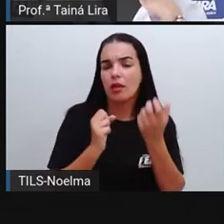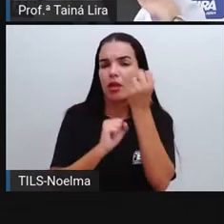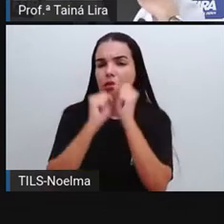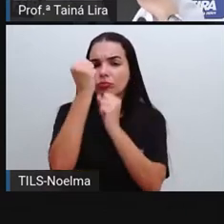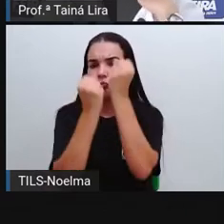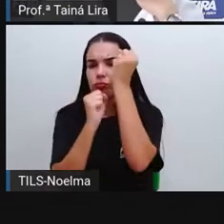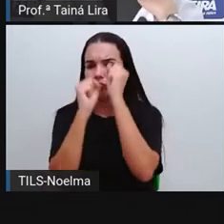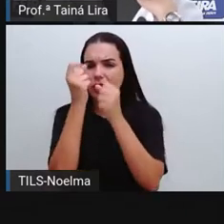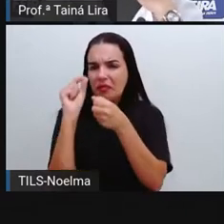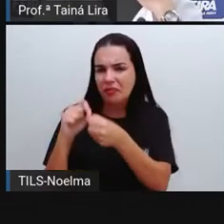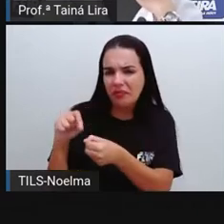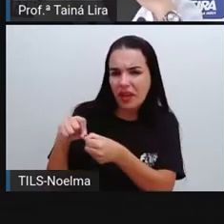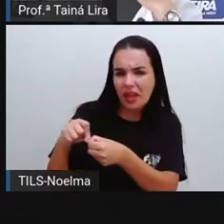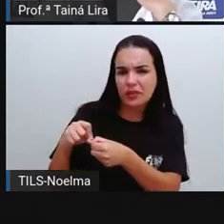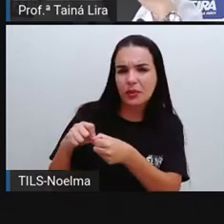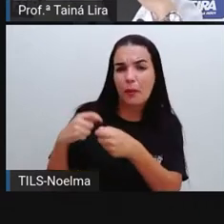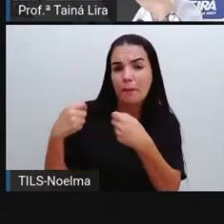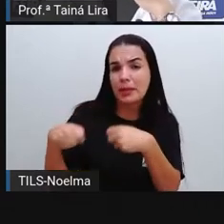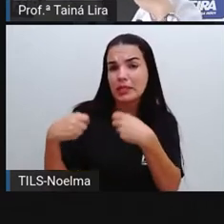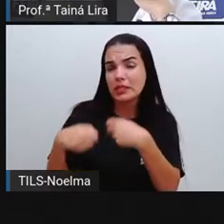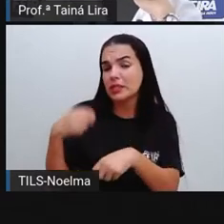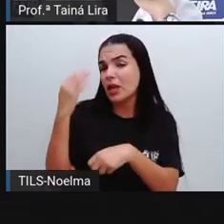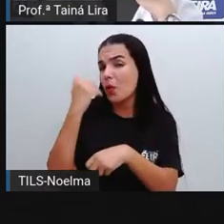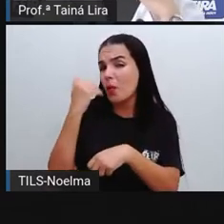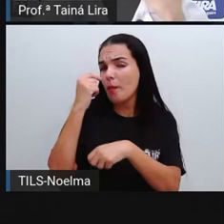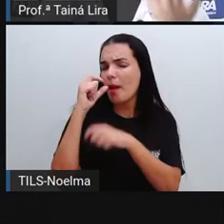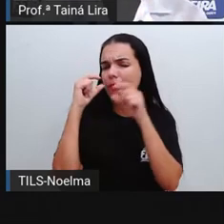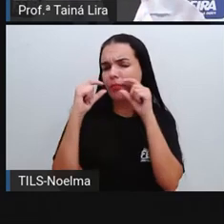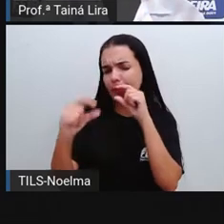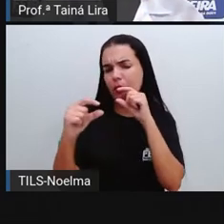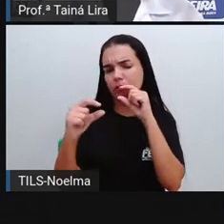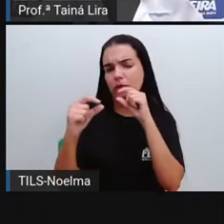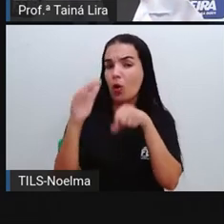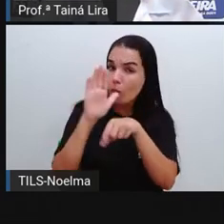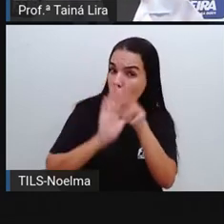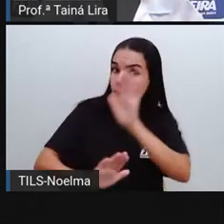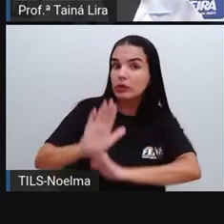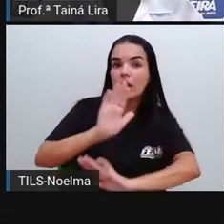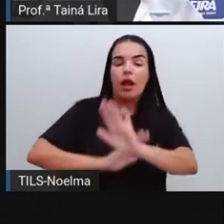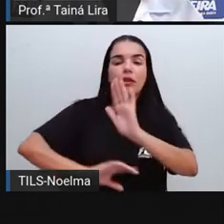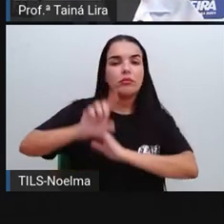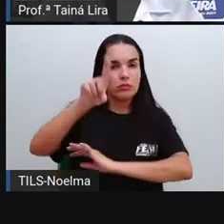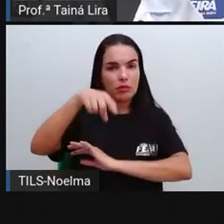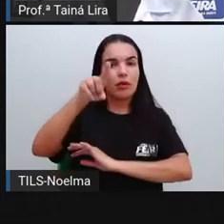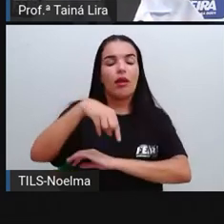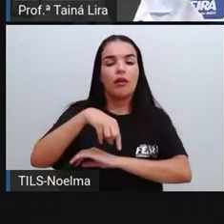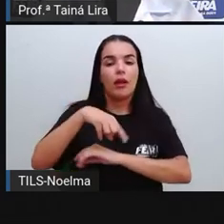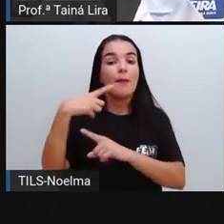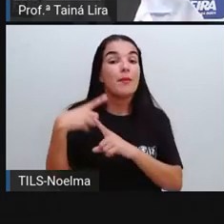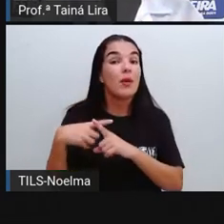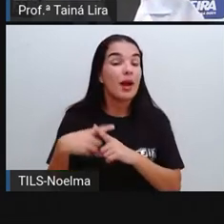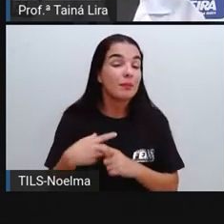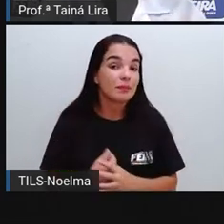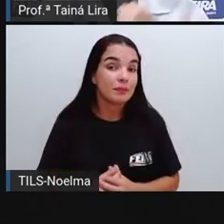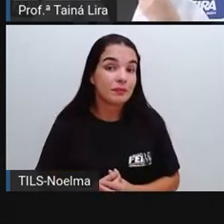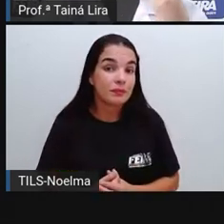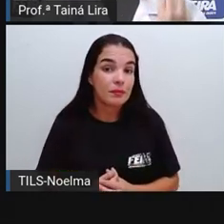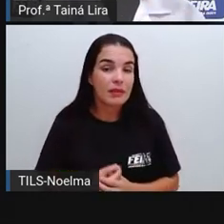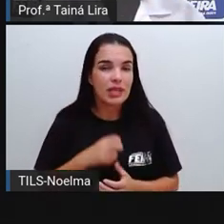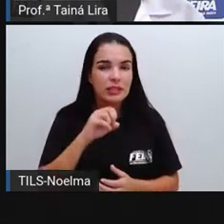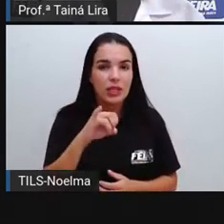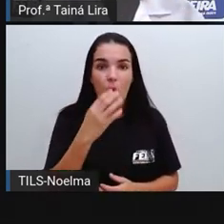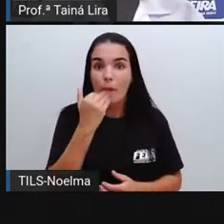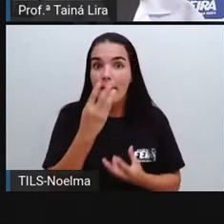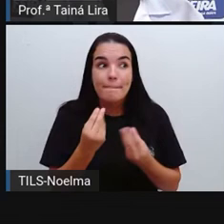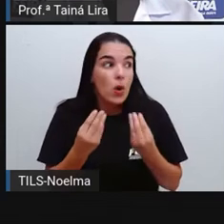industrializados, eles precisam ser consumidos com moderação? Porque eles podem, né, em excesso,